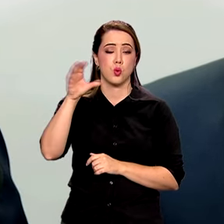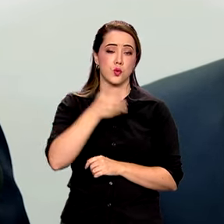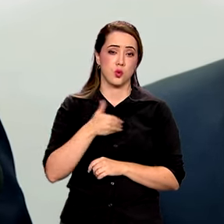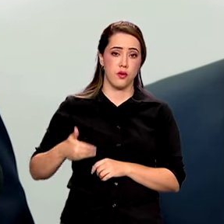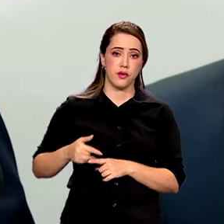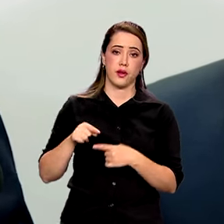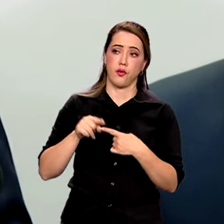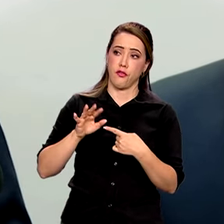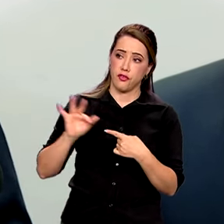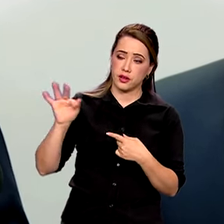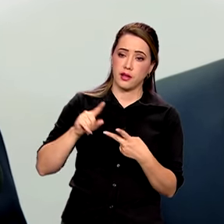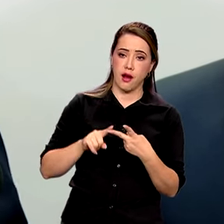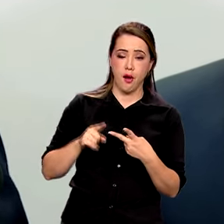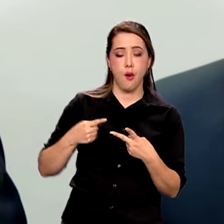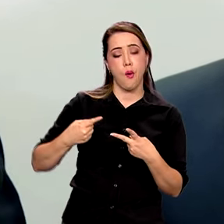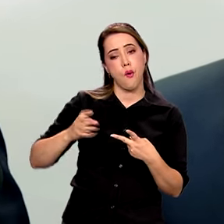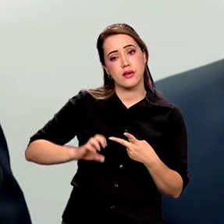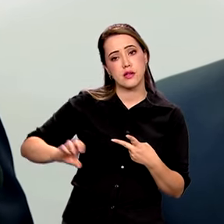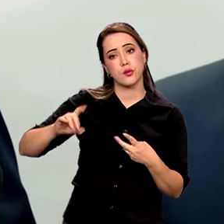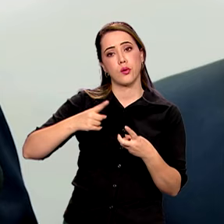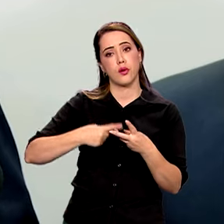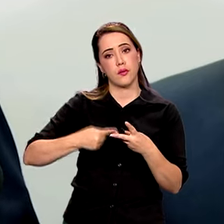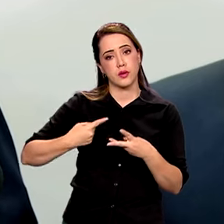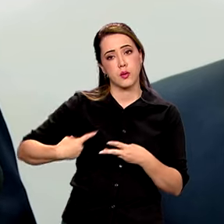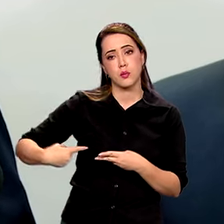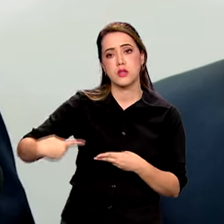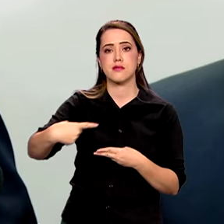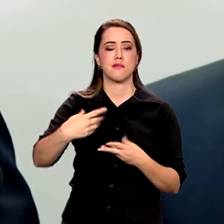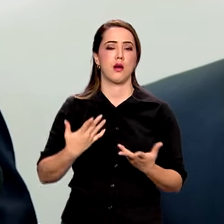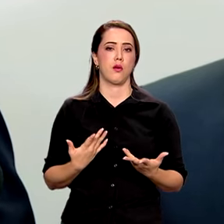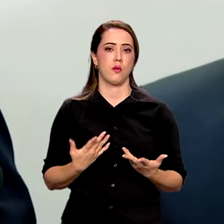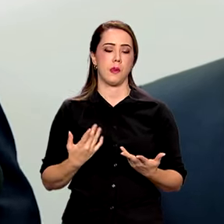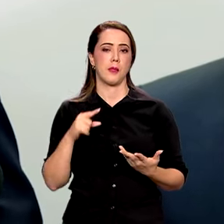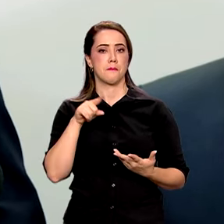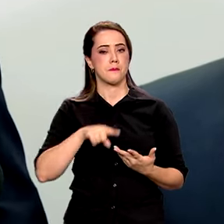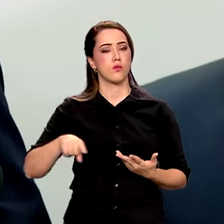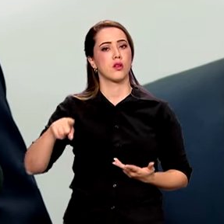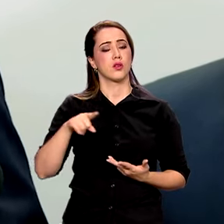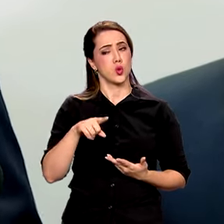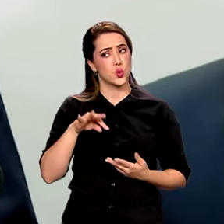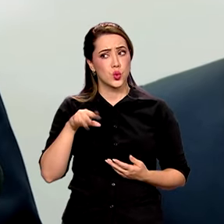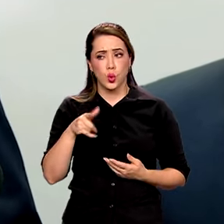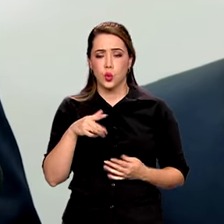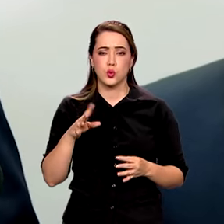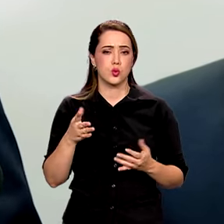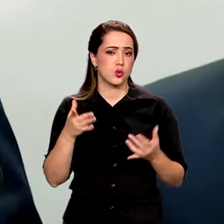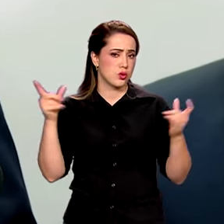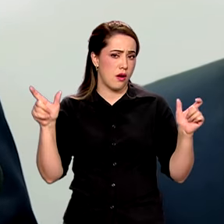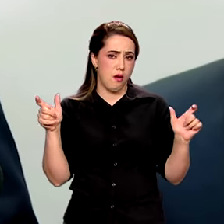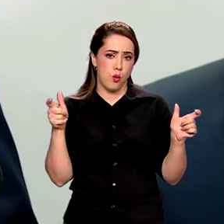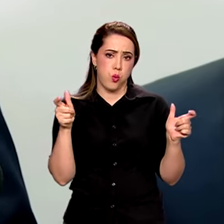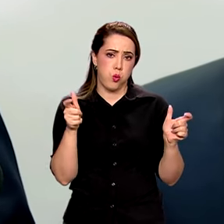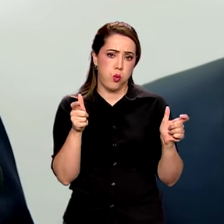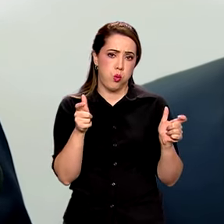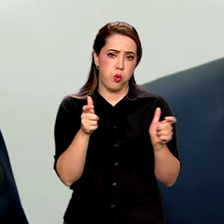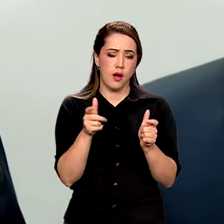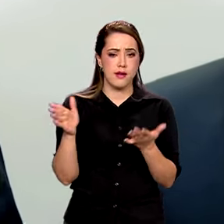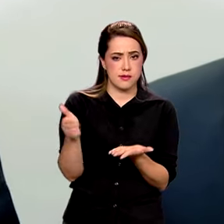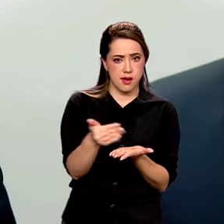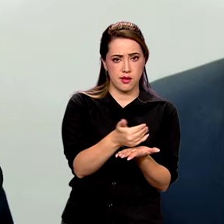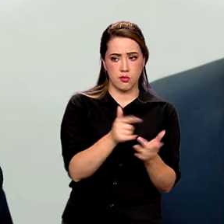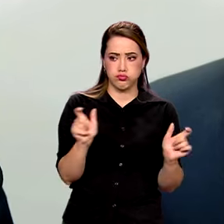economia, tanto no plano federal quanto no plano subnacional. Estados e municípios também estão mandando